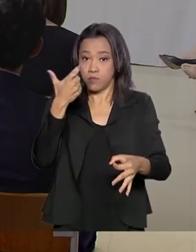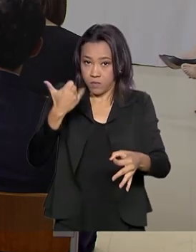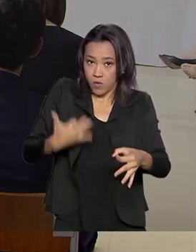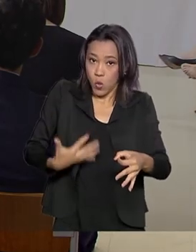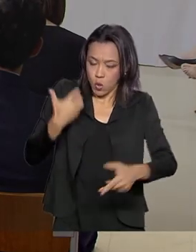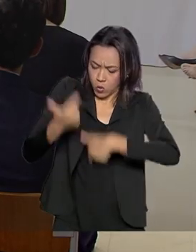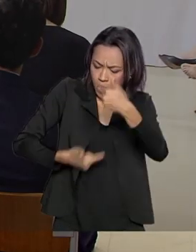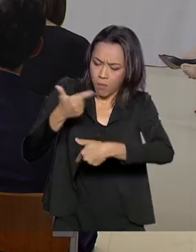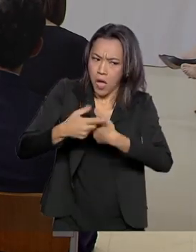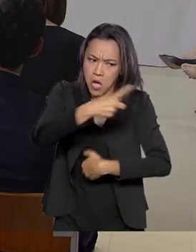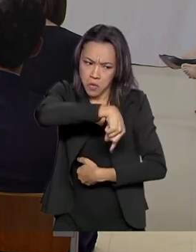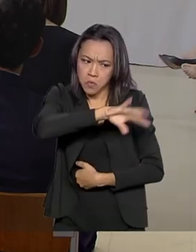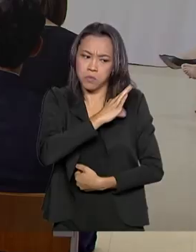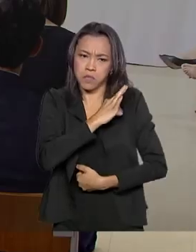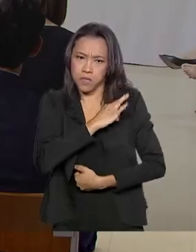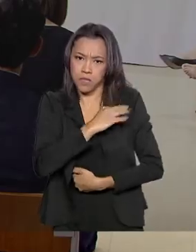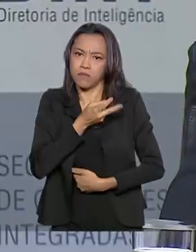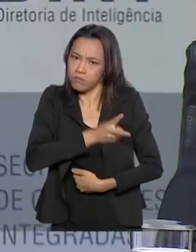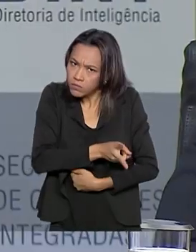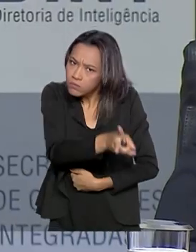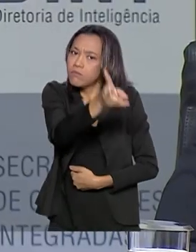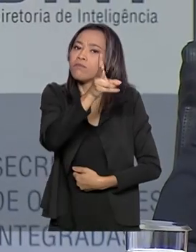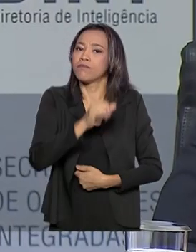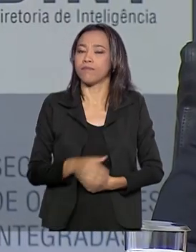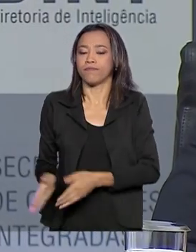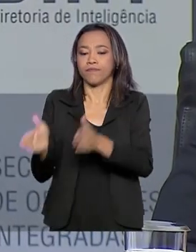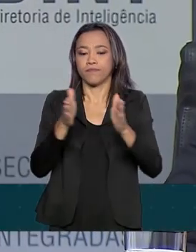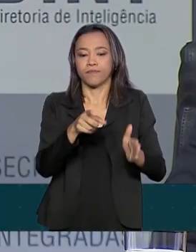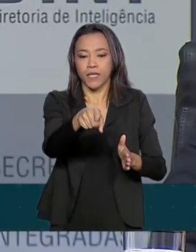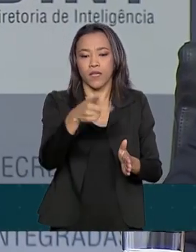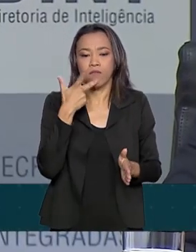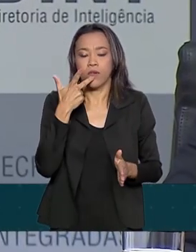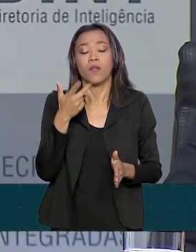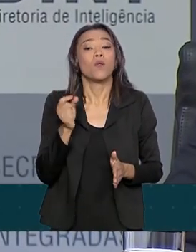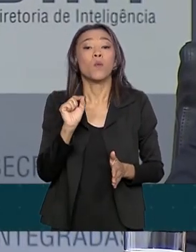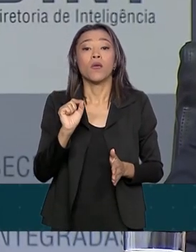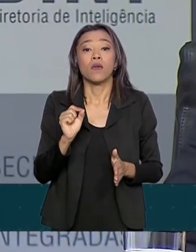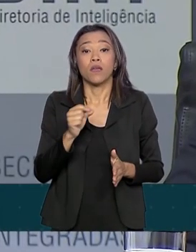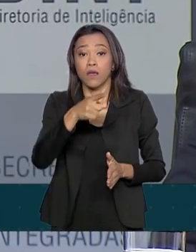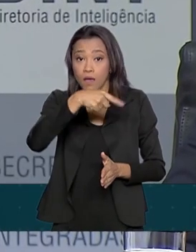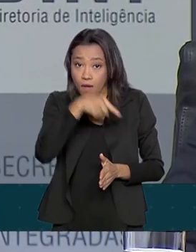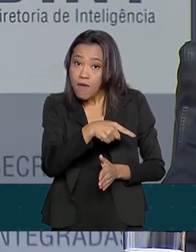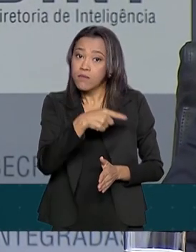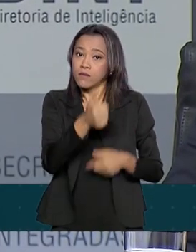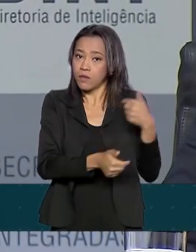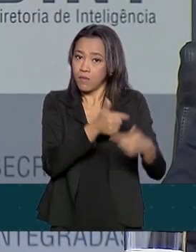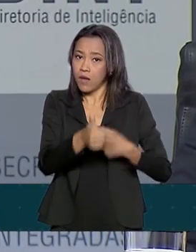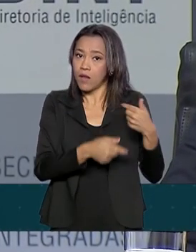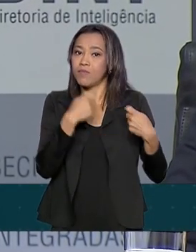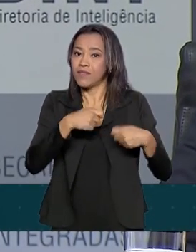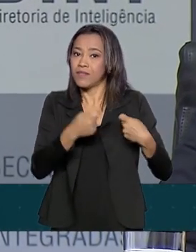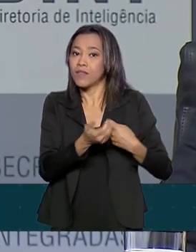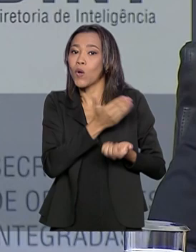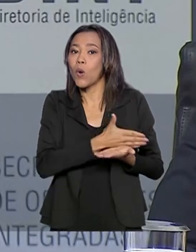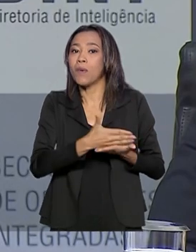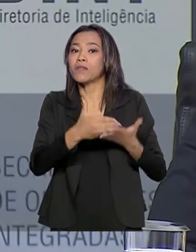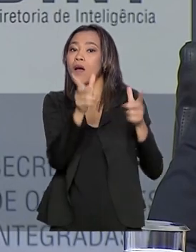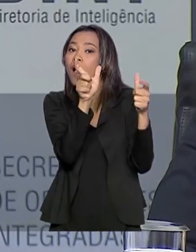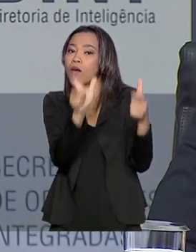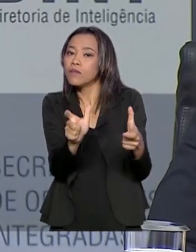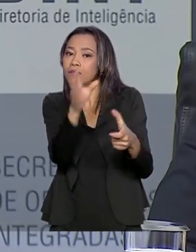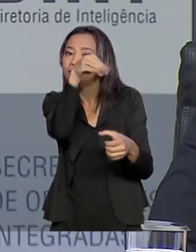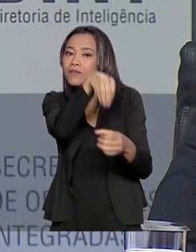das forças policiais tem que ser contínuo. Esse trabalho tem que ser realizado dentro de casa. O trabalho